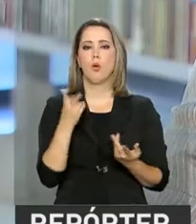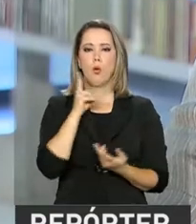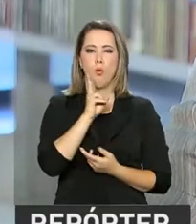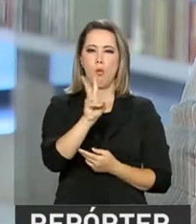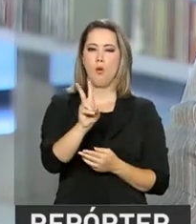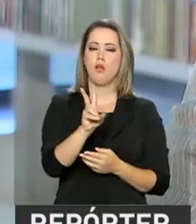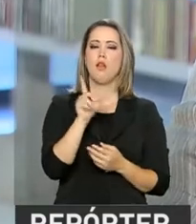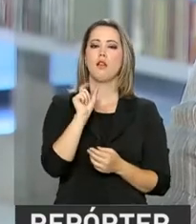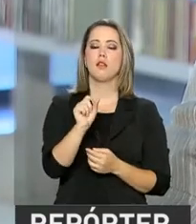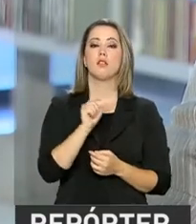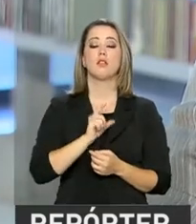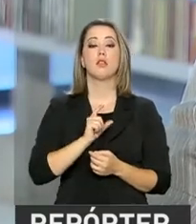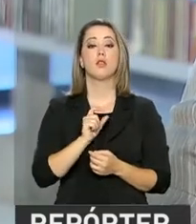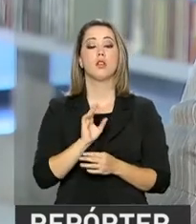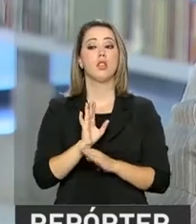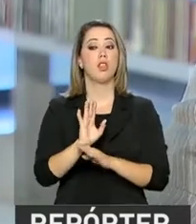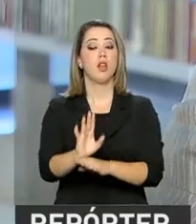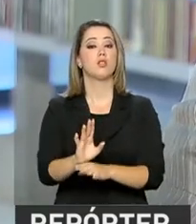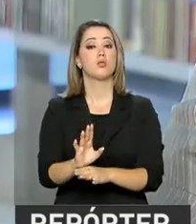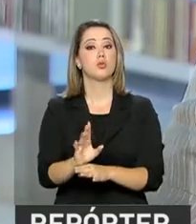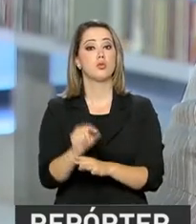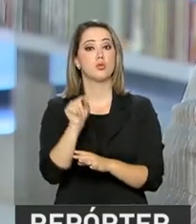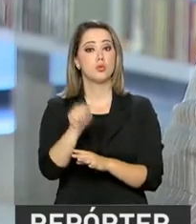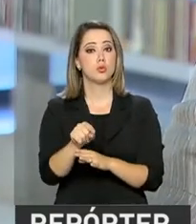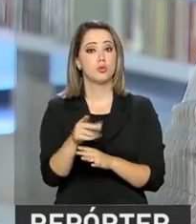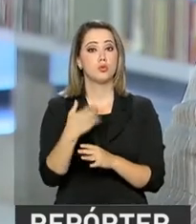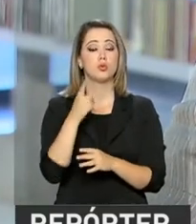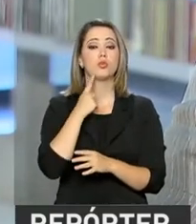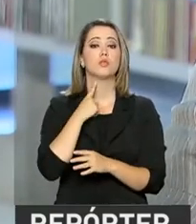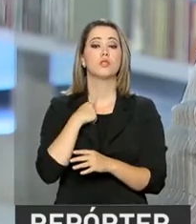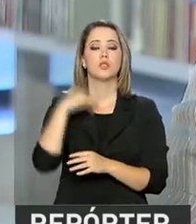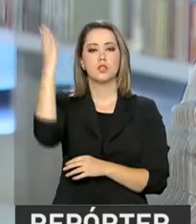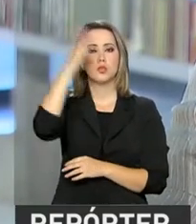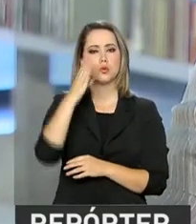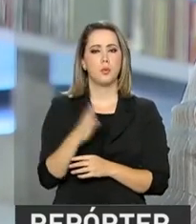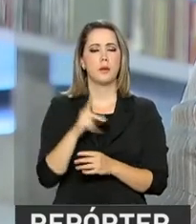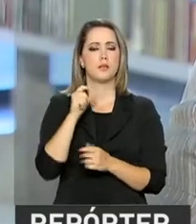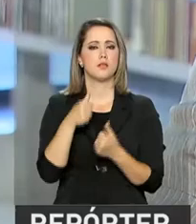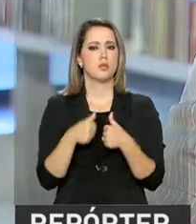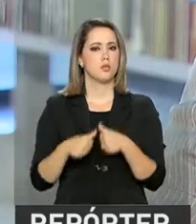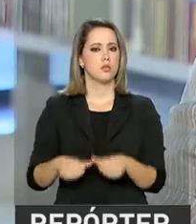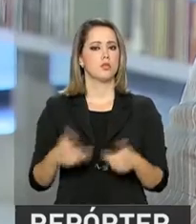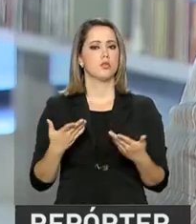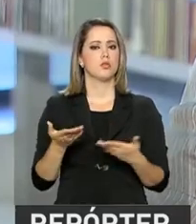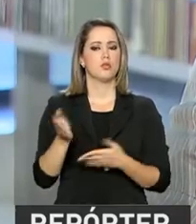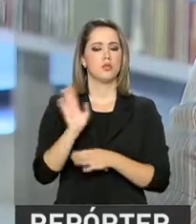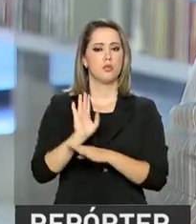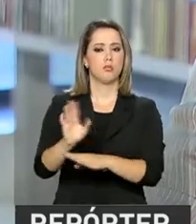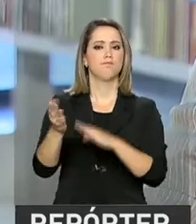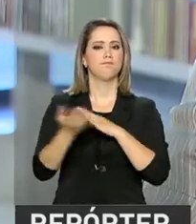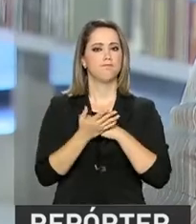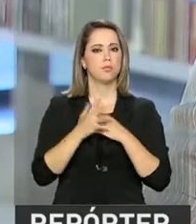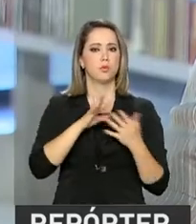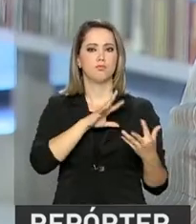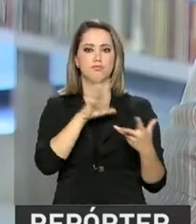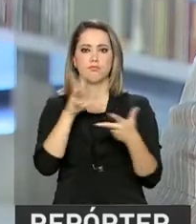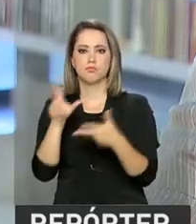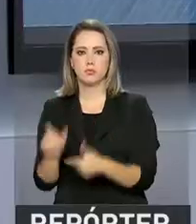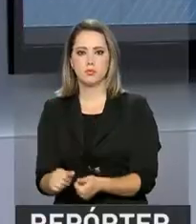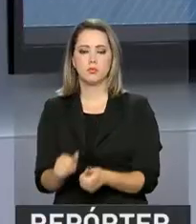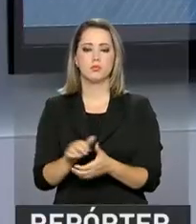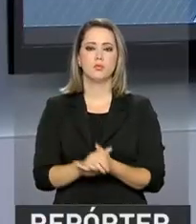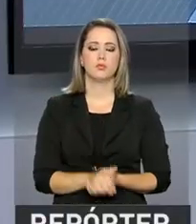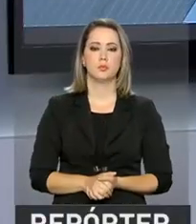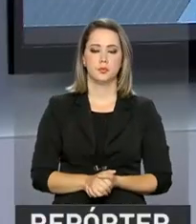se ampara no reforço da vontade do Brasil de ser um ente cooperativo nas relações internacionais.